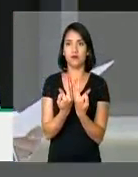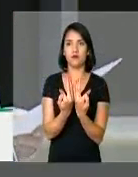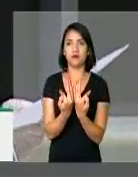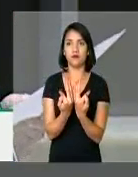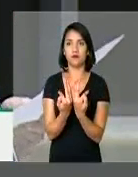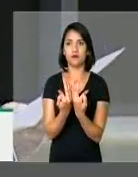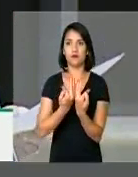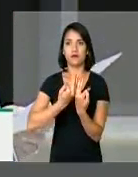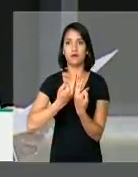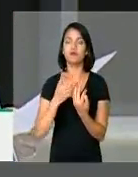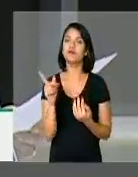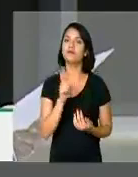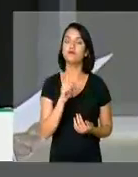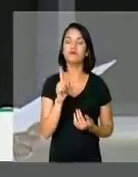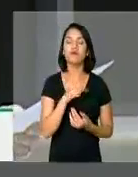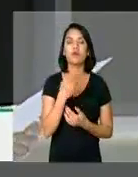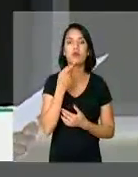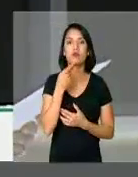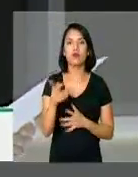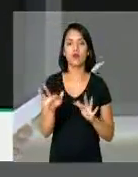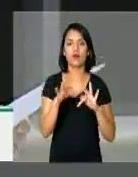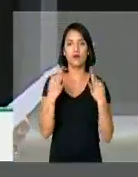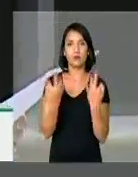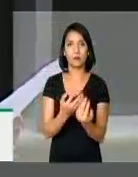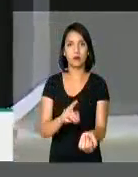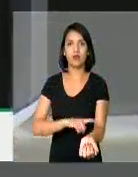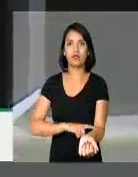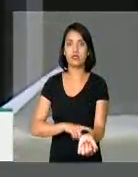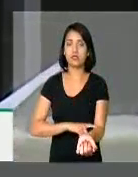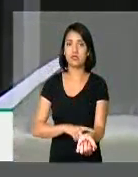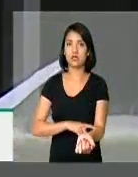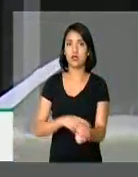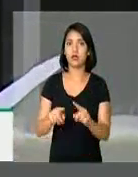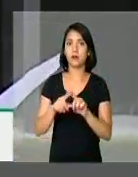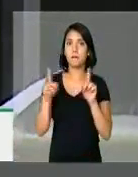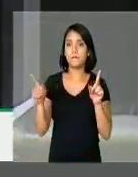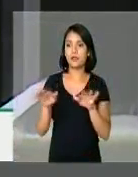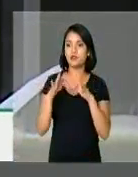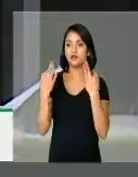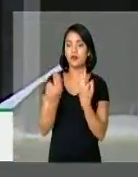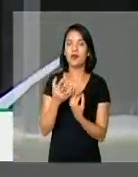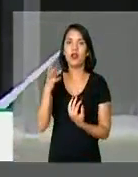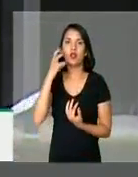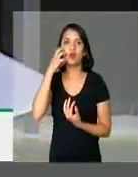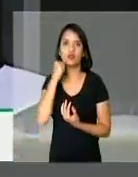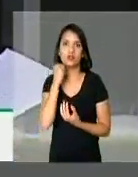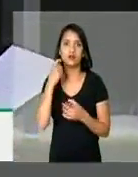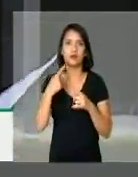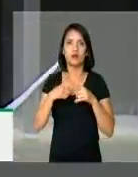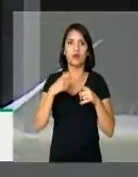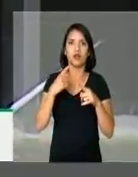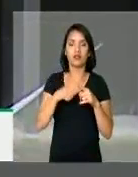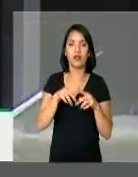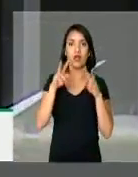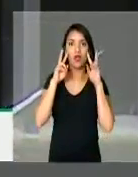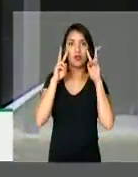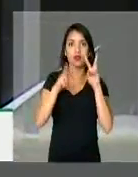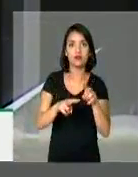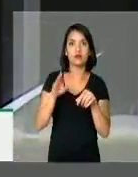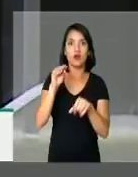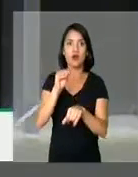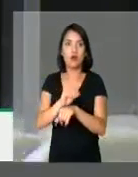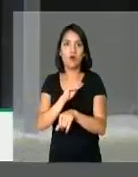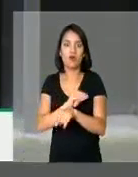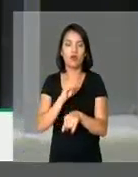de família biológica, mas sim de valores como o afeto, a atenção, o cuidado e a solidariedade.